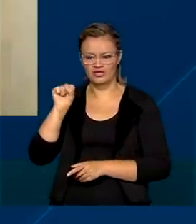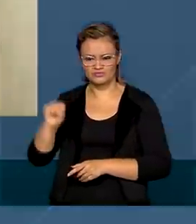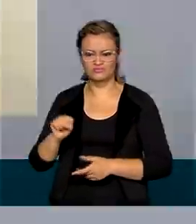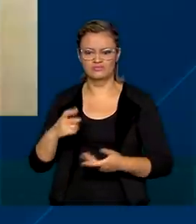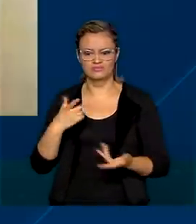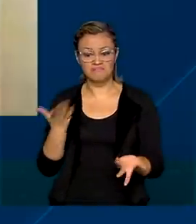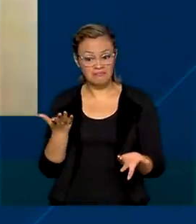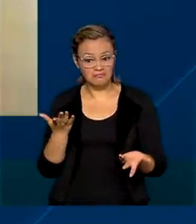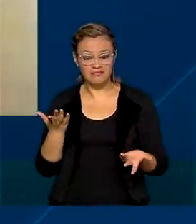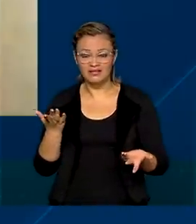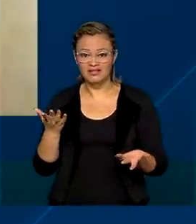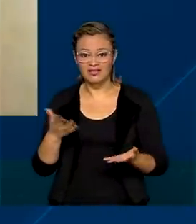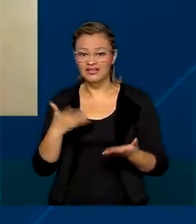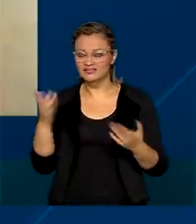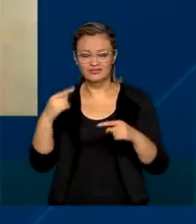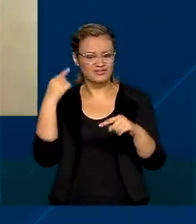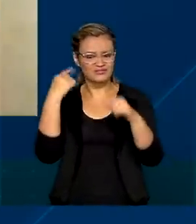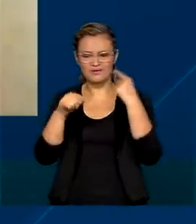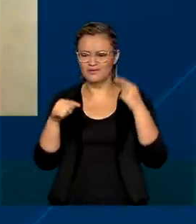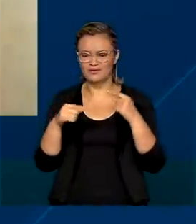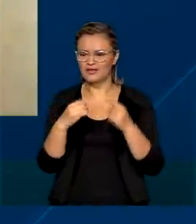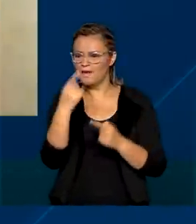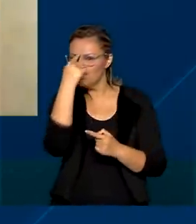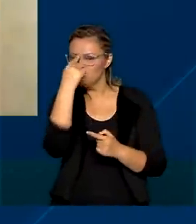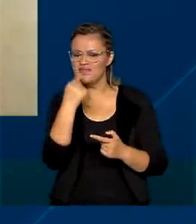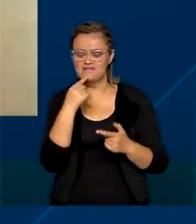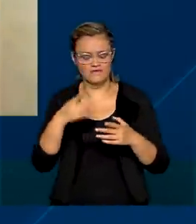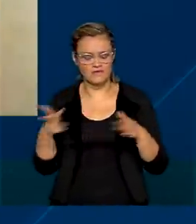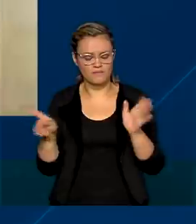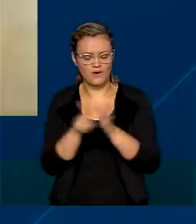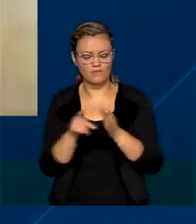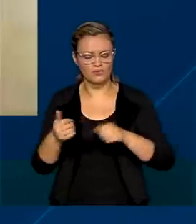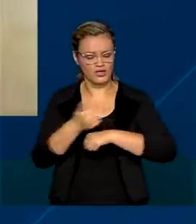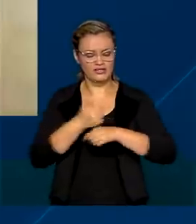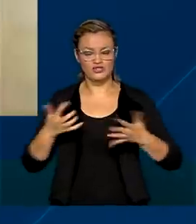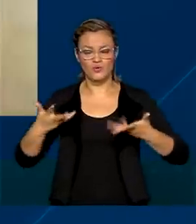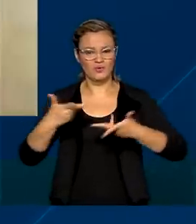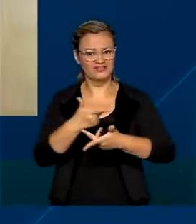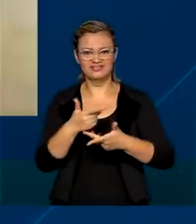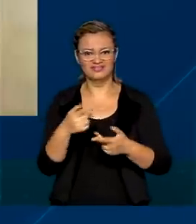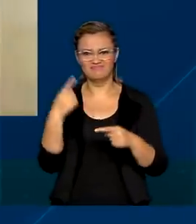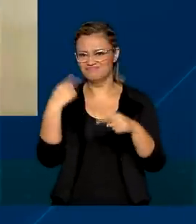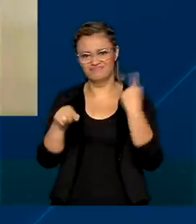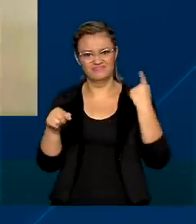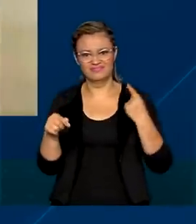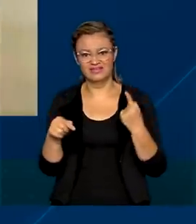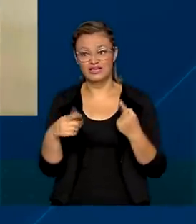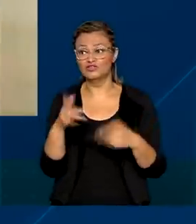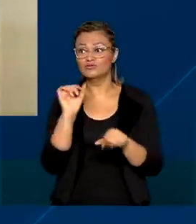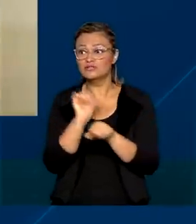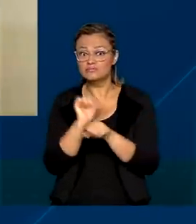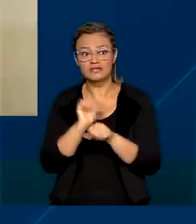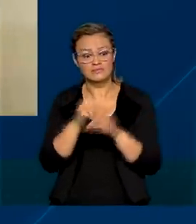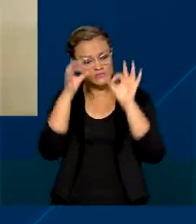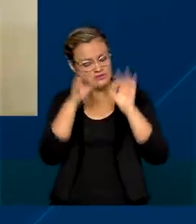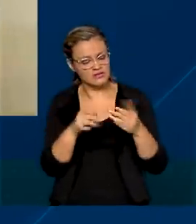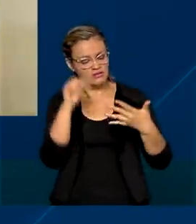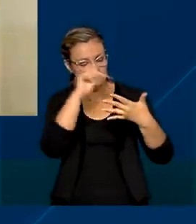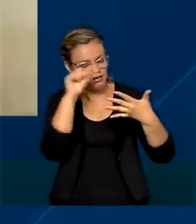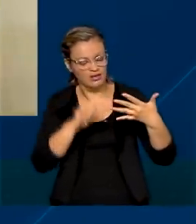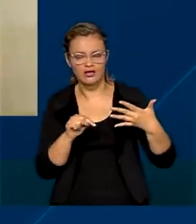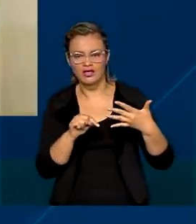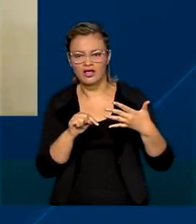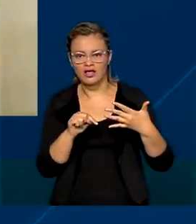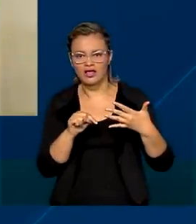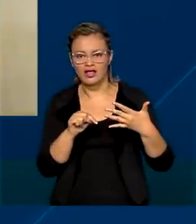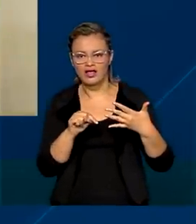replicante. Estão em desacordo com o perfil de qualidade esperado da vacina. O que nós esperamos de uma vacina de adenovírus vetor é